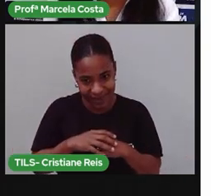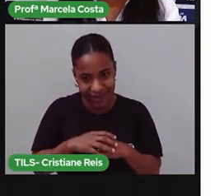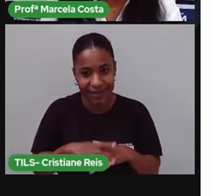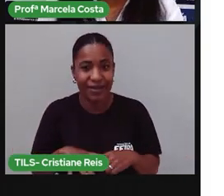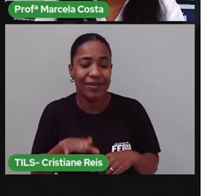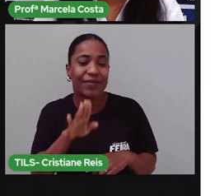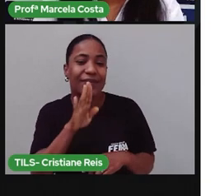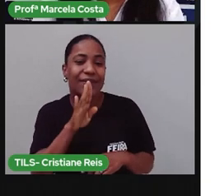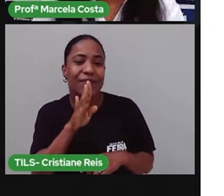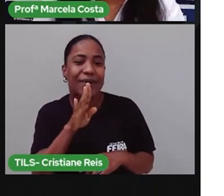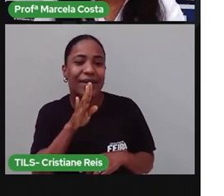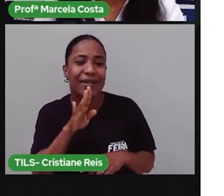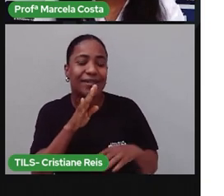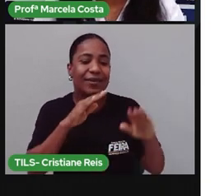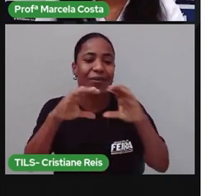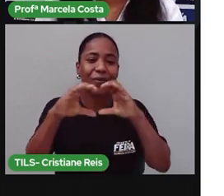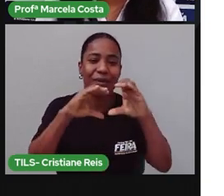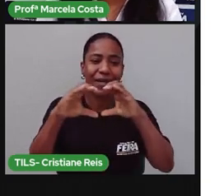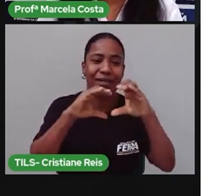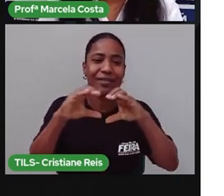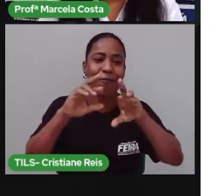quais são os tipos de comunicação?